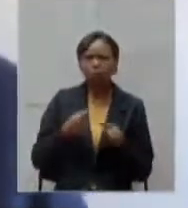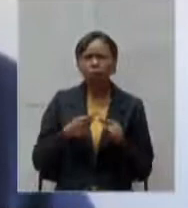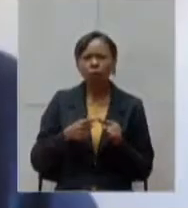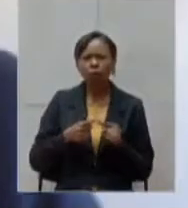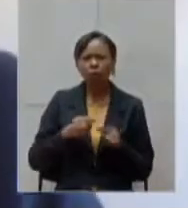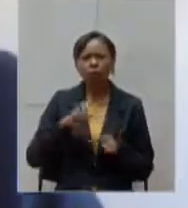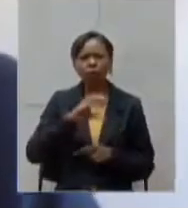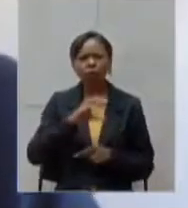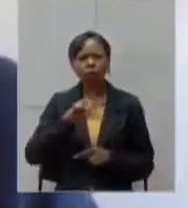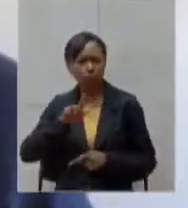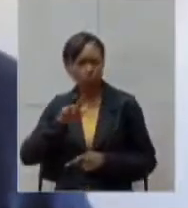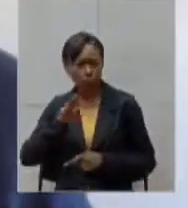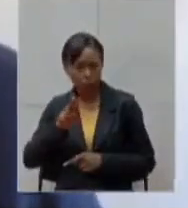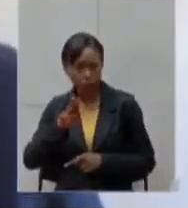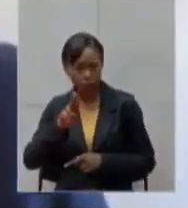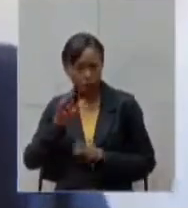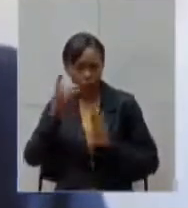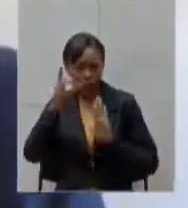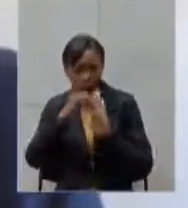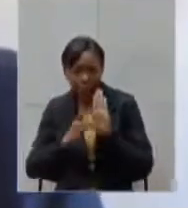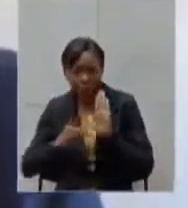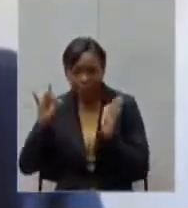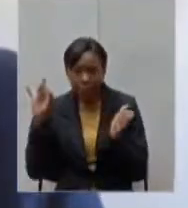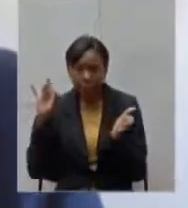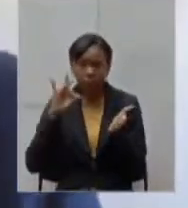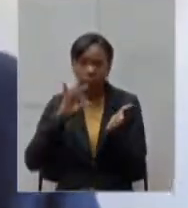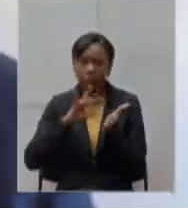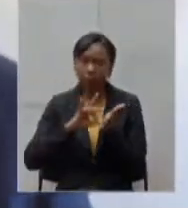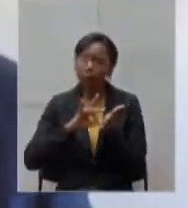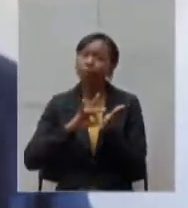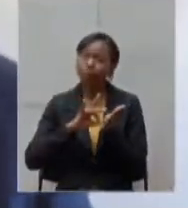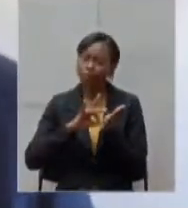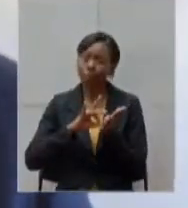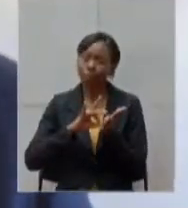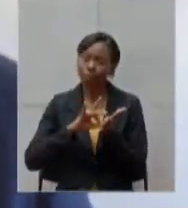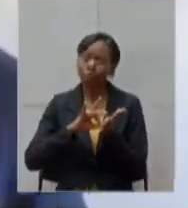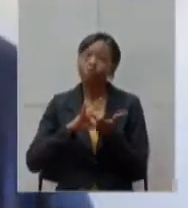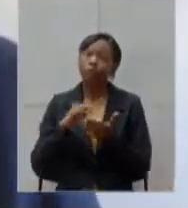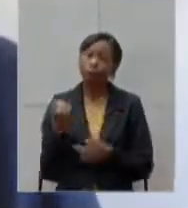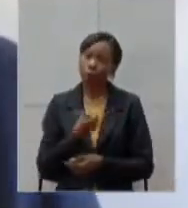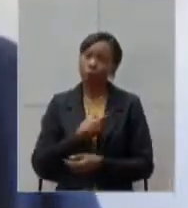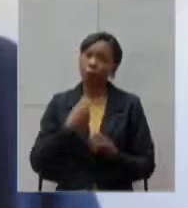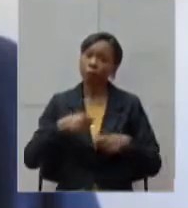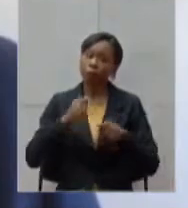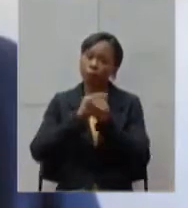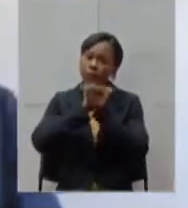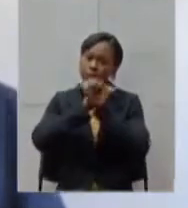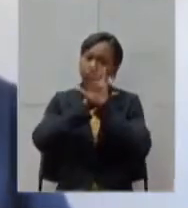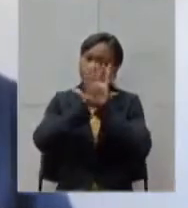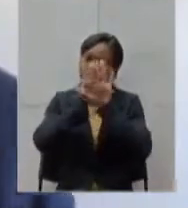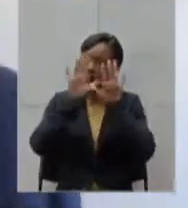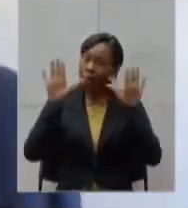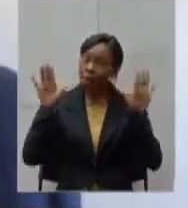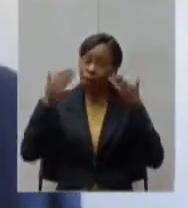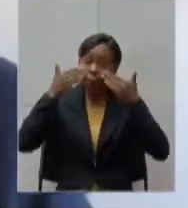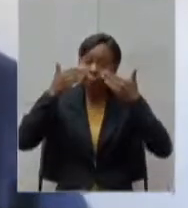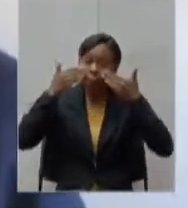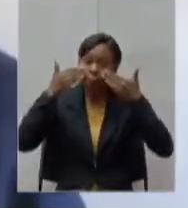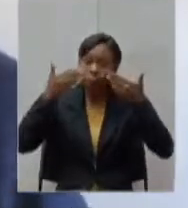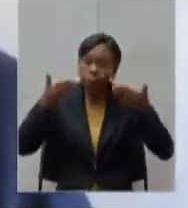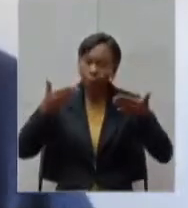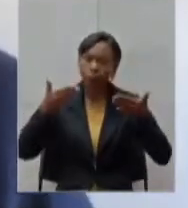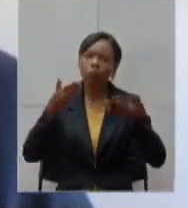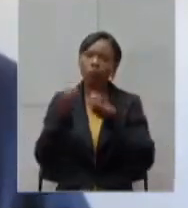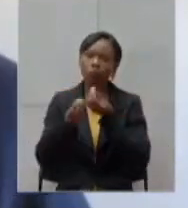detectou isso e aí sim o Estado mudou a estratégia então é importante a gente ter clareza ter transparência na